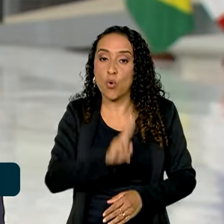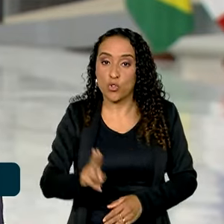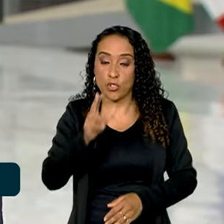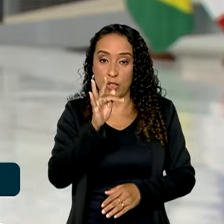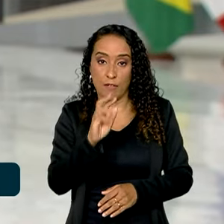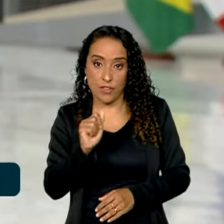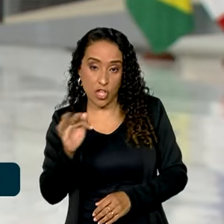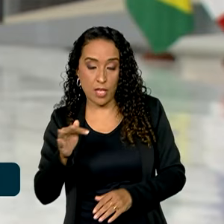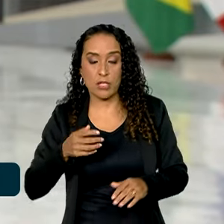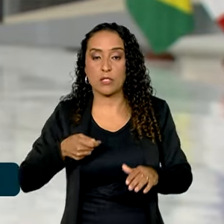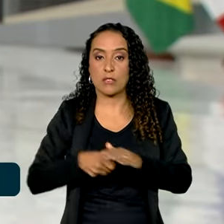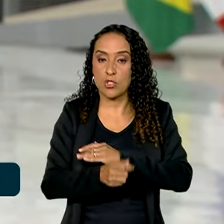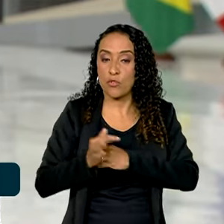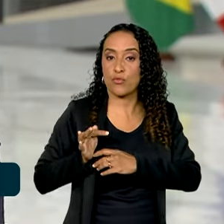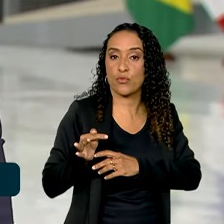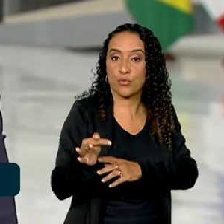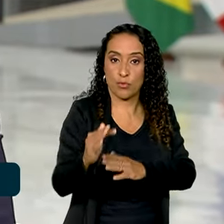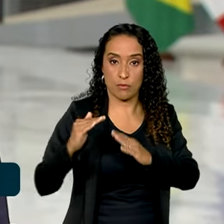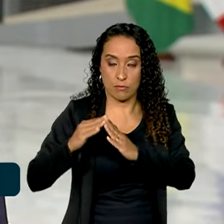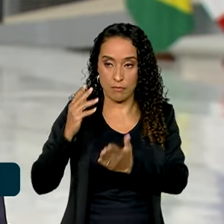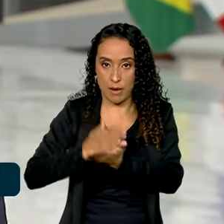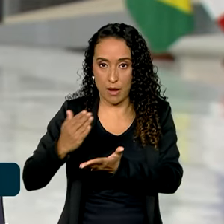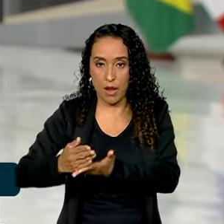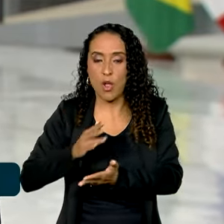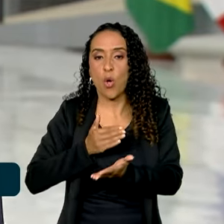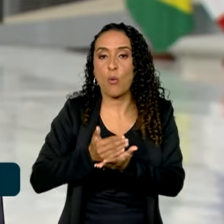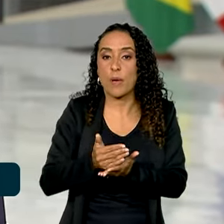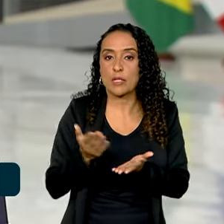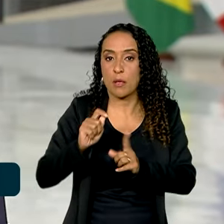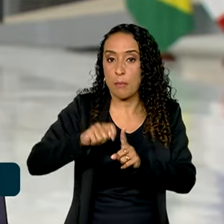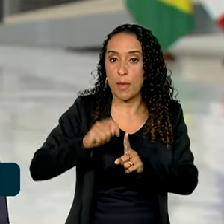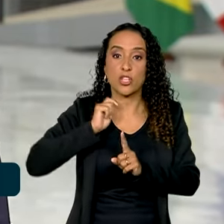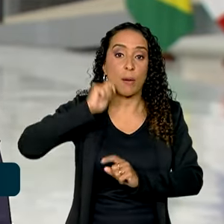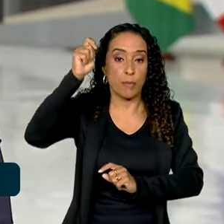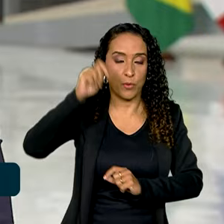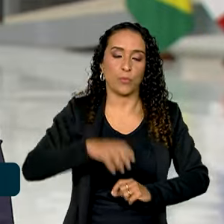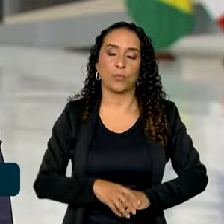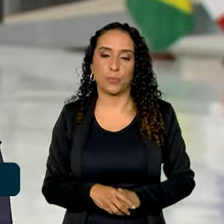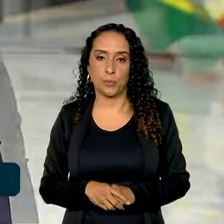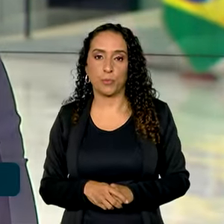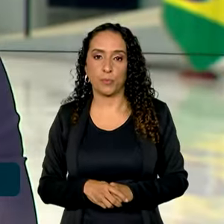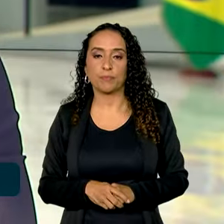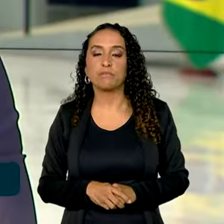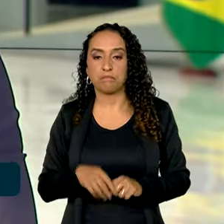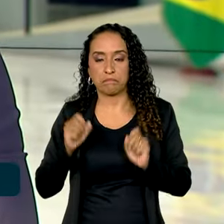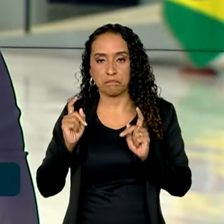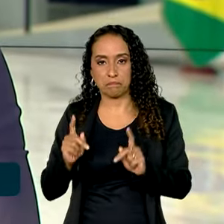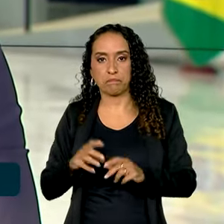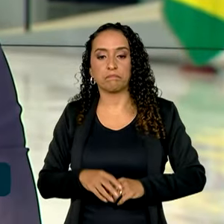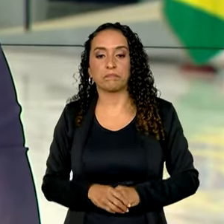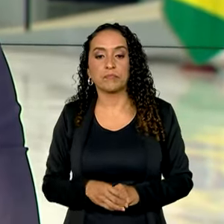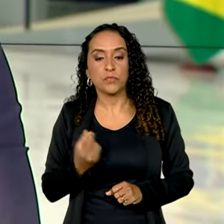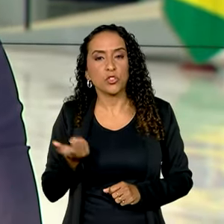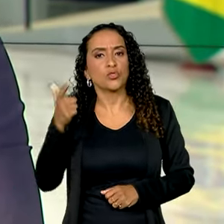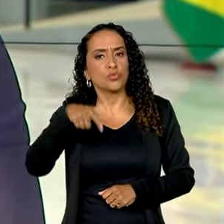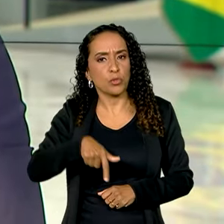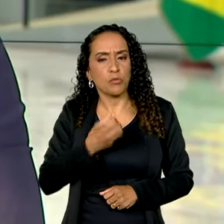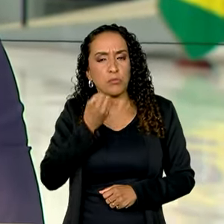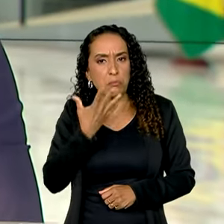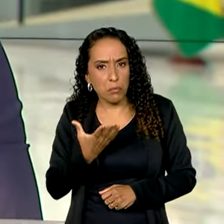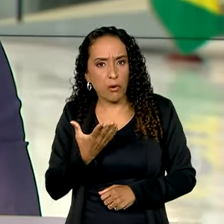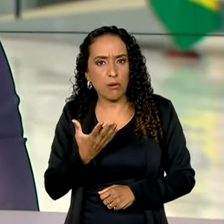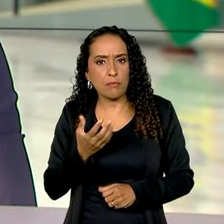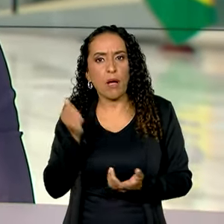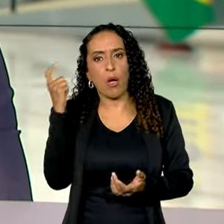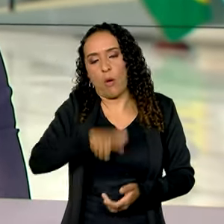financiamentos habitacionais vai começar já no mês de abril. Carol. Ok, Pablo. Que bom. Mais uma forma de adquirir a